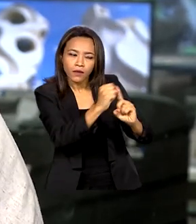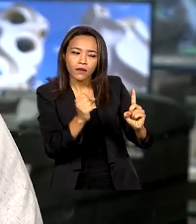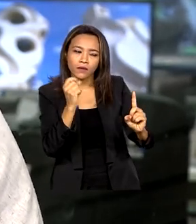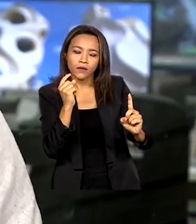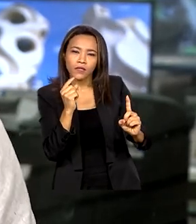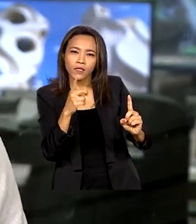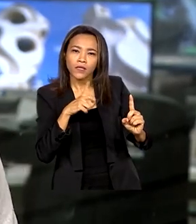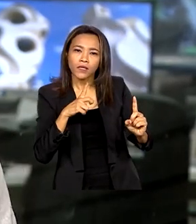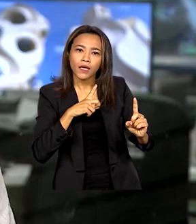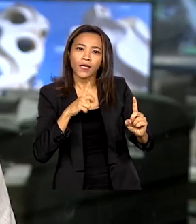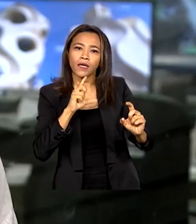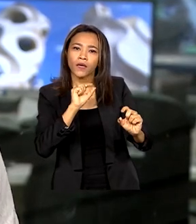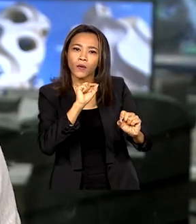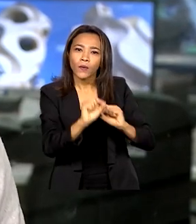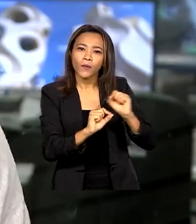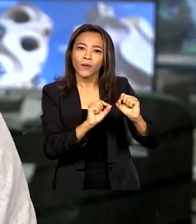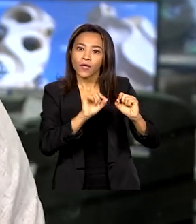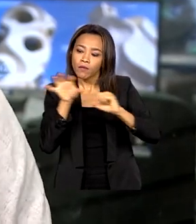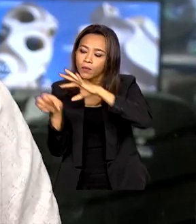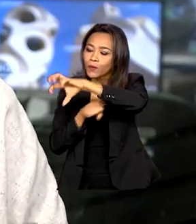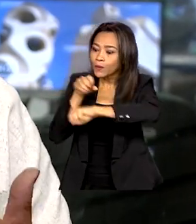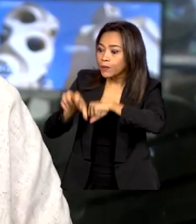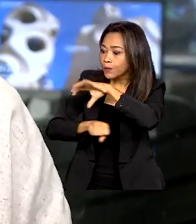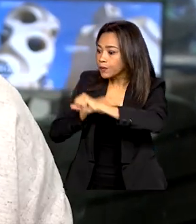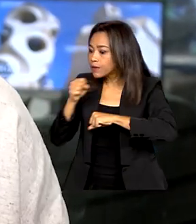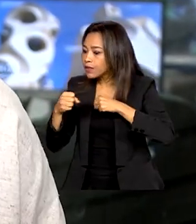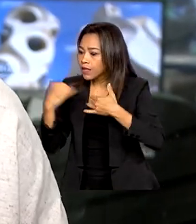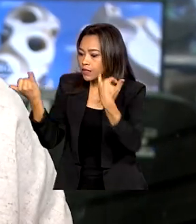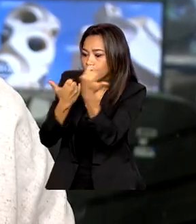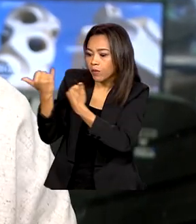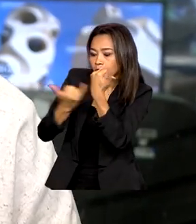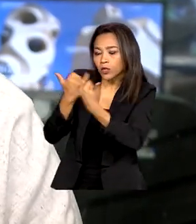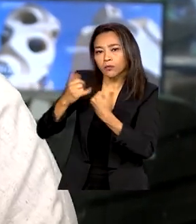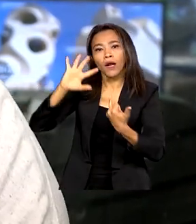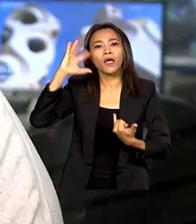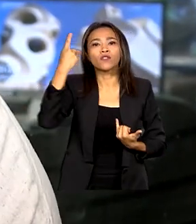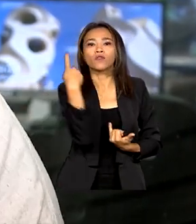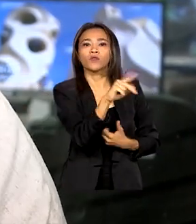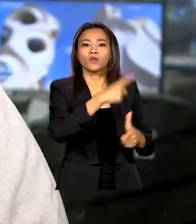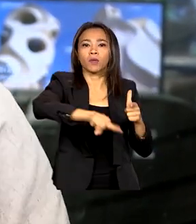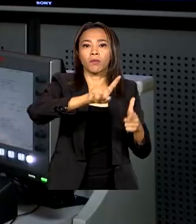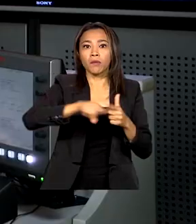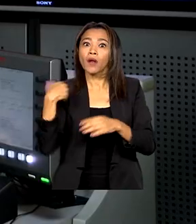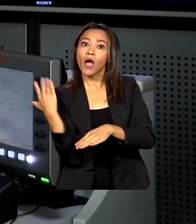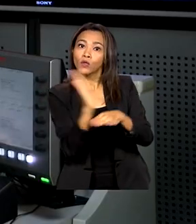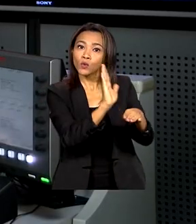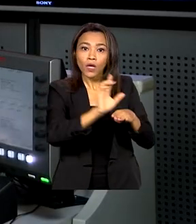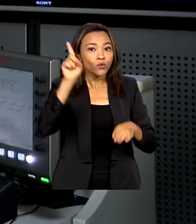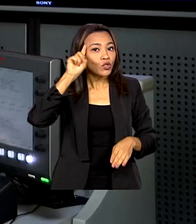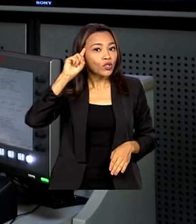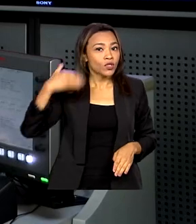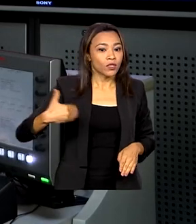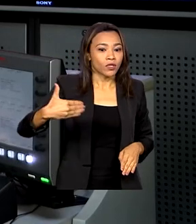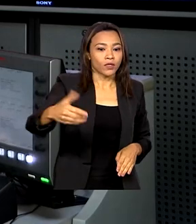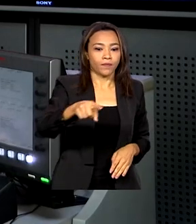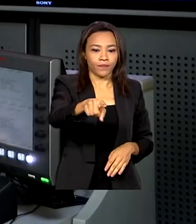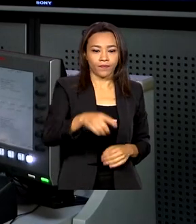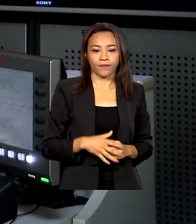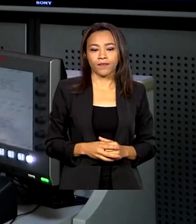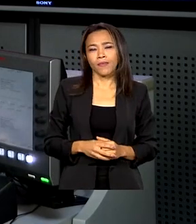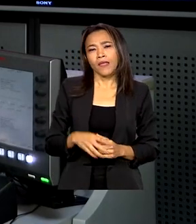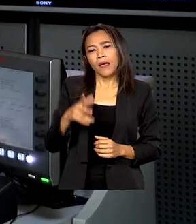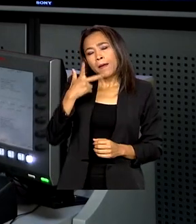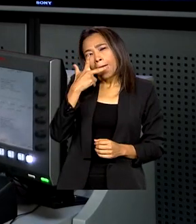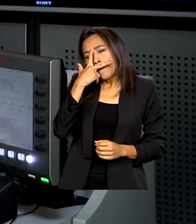a comunicação governamental para resolver seus problemas, para ajudar no seu dia a dia. Pode parecer que, como num